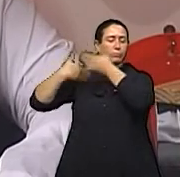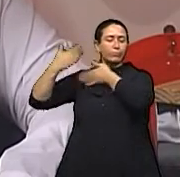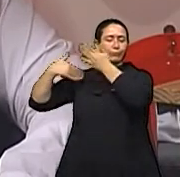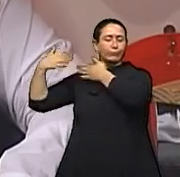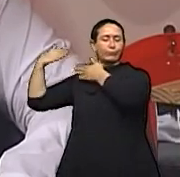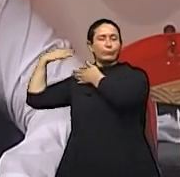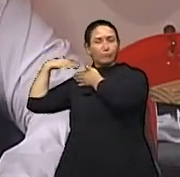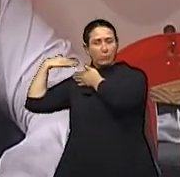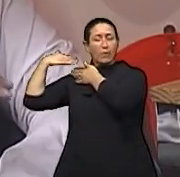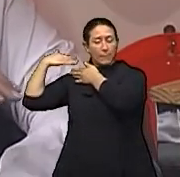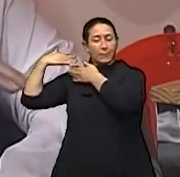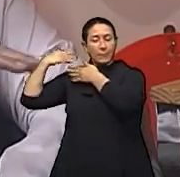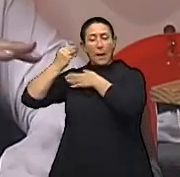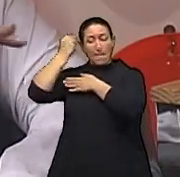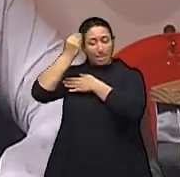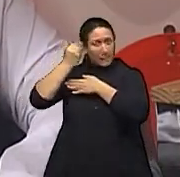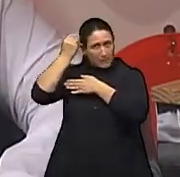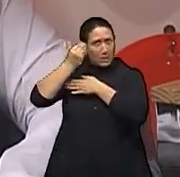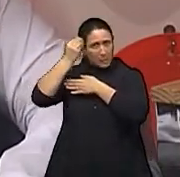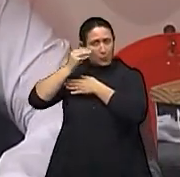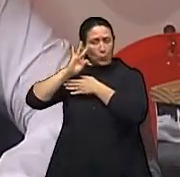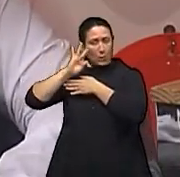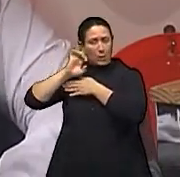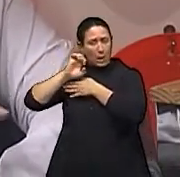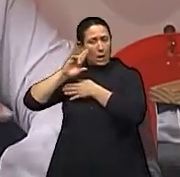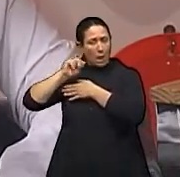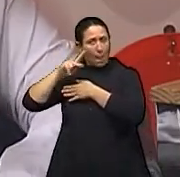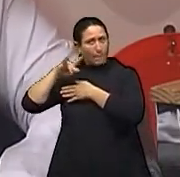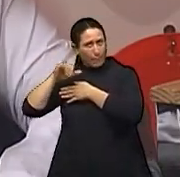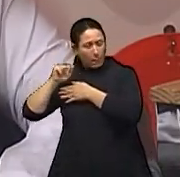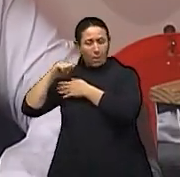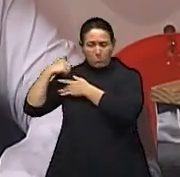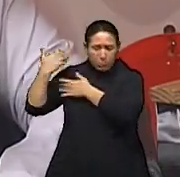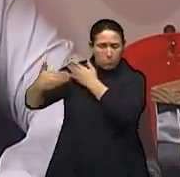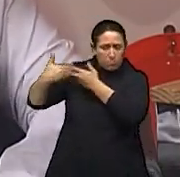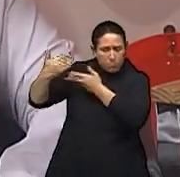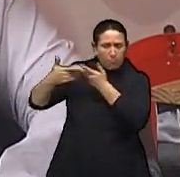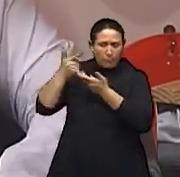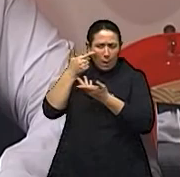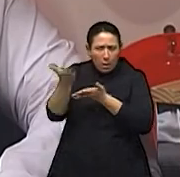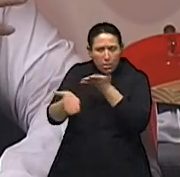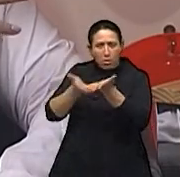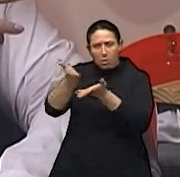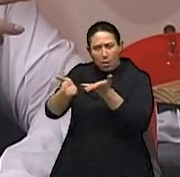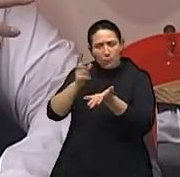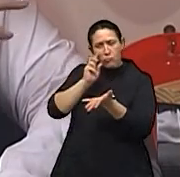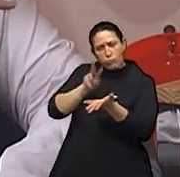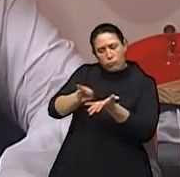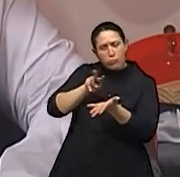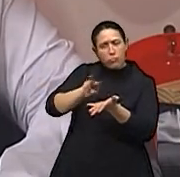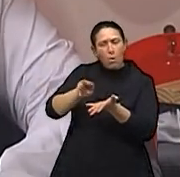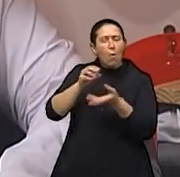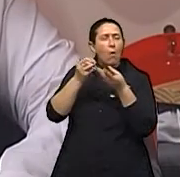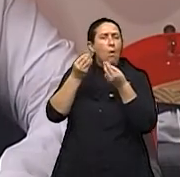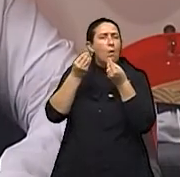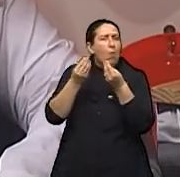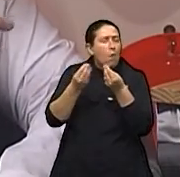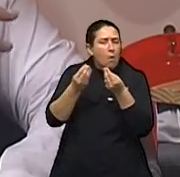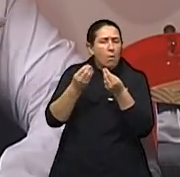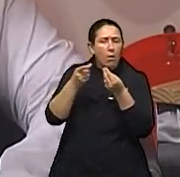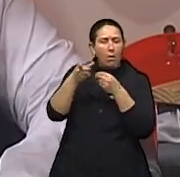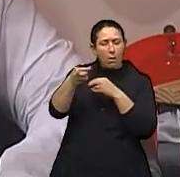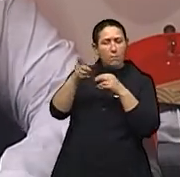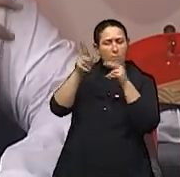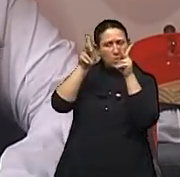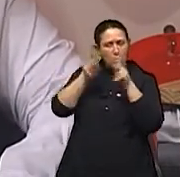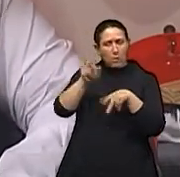psicoterapia com a pessoa que nós atendemos. Nós vamos construindo e vendo com ela qual